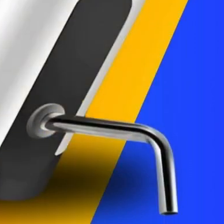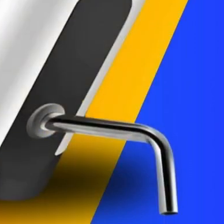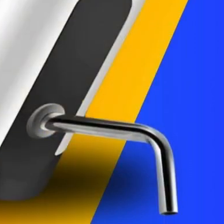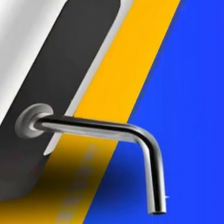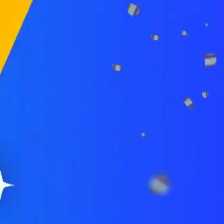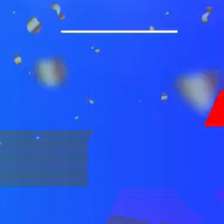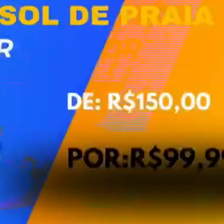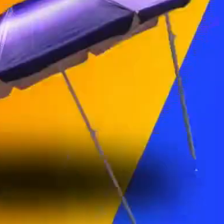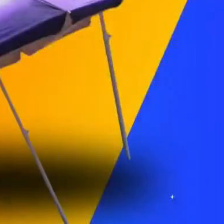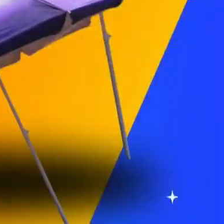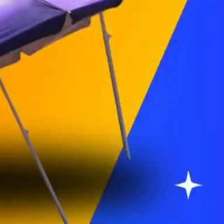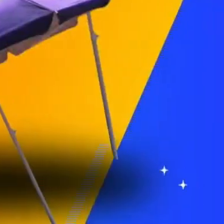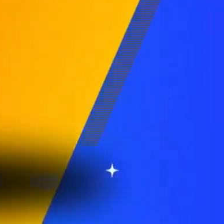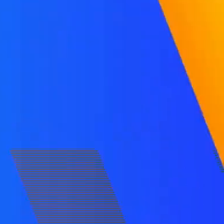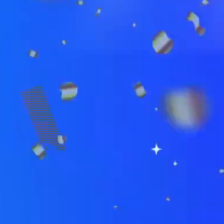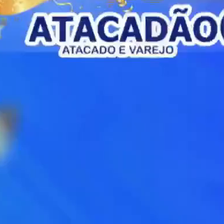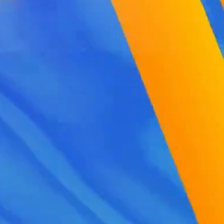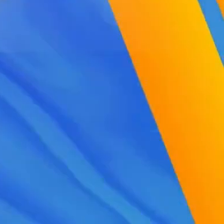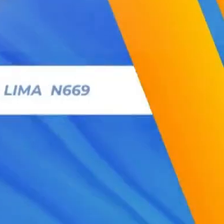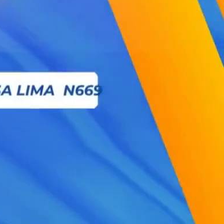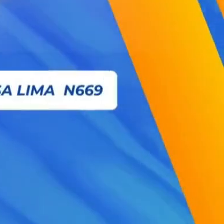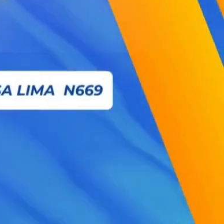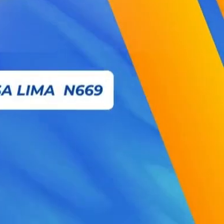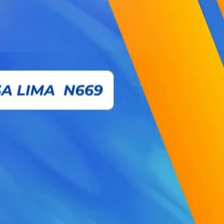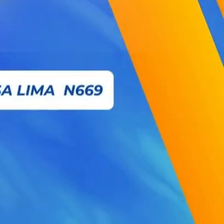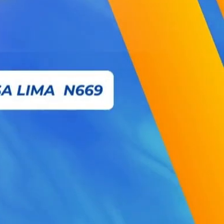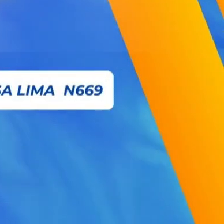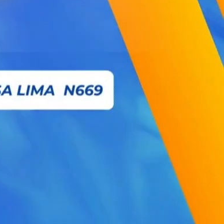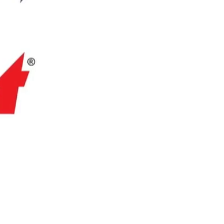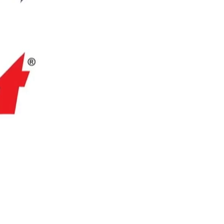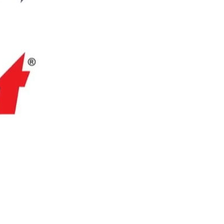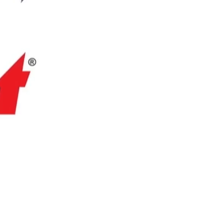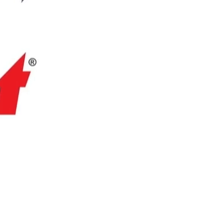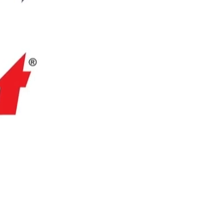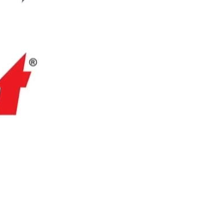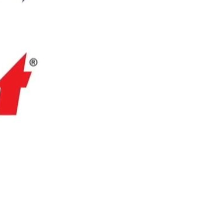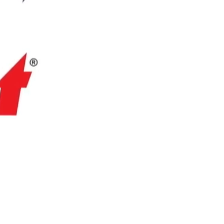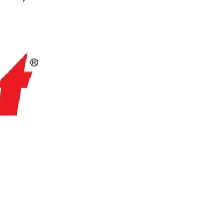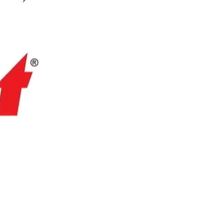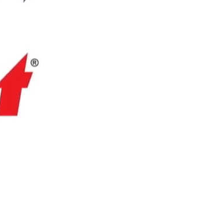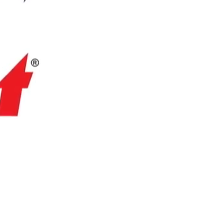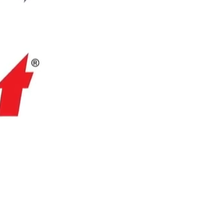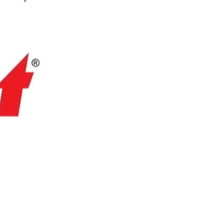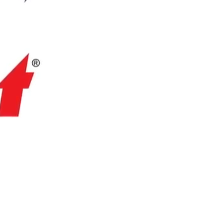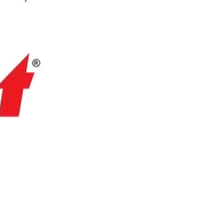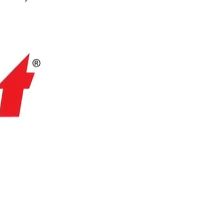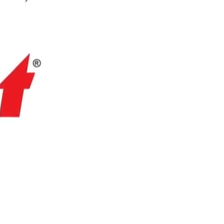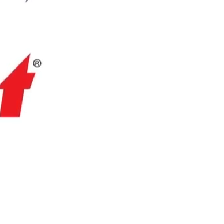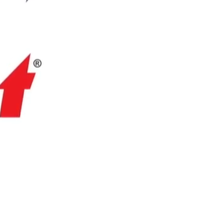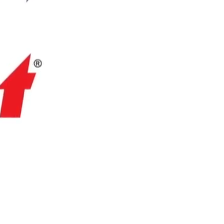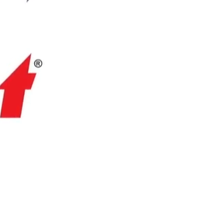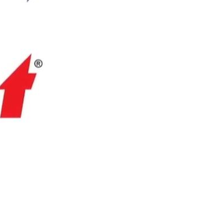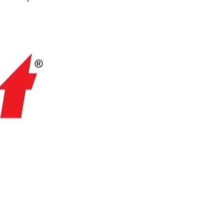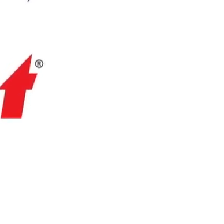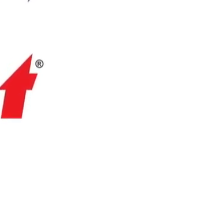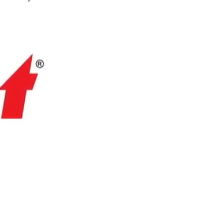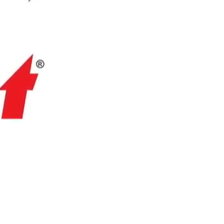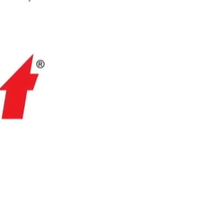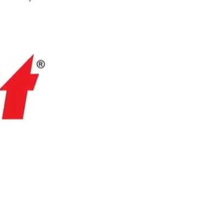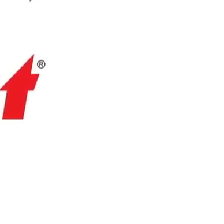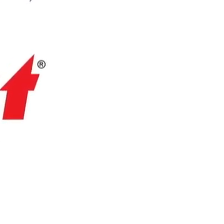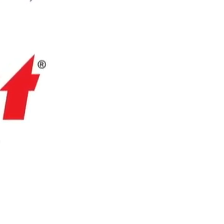Atacadão JP, Getúlio Vargas e Rua Ceará, InfoFest, cursos profissionalizantes,